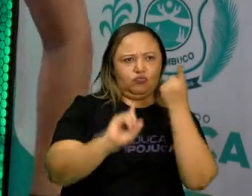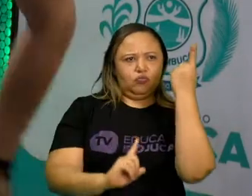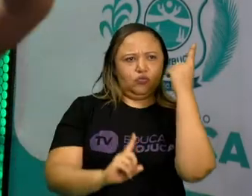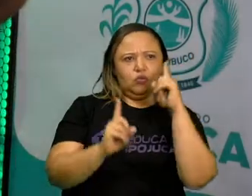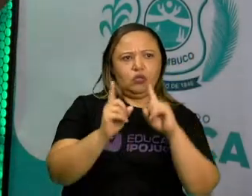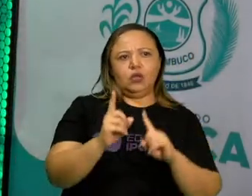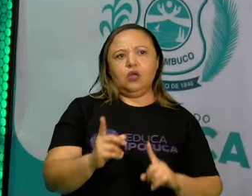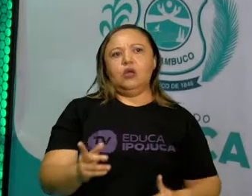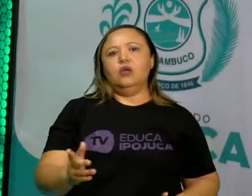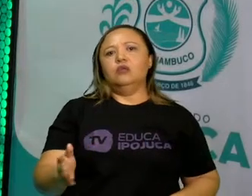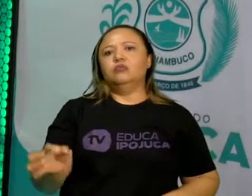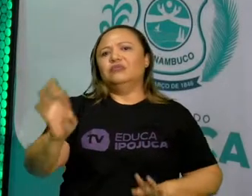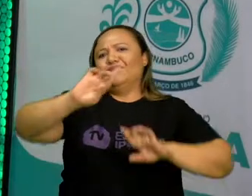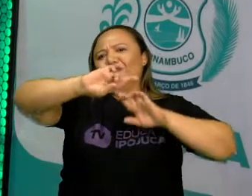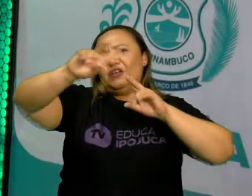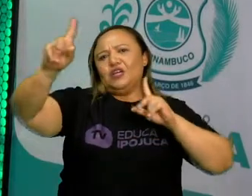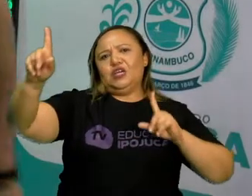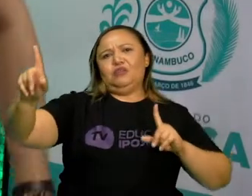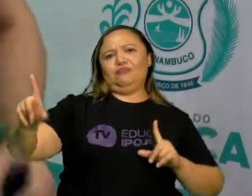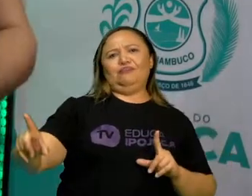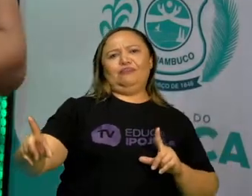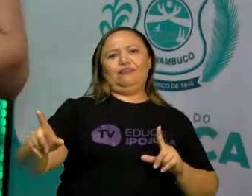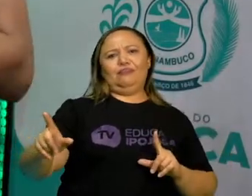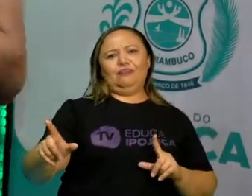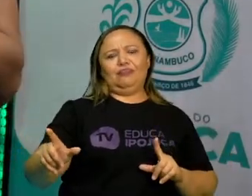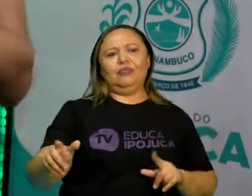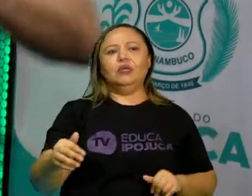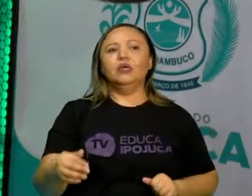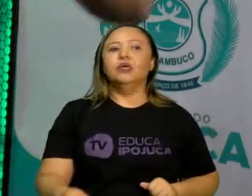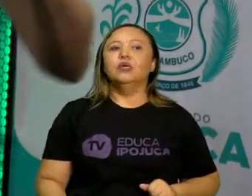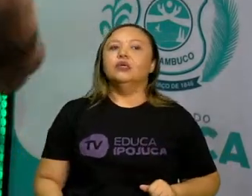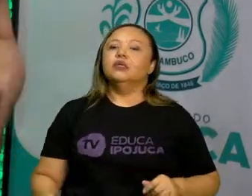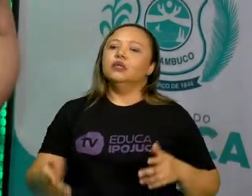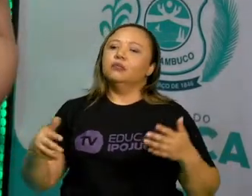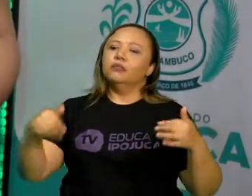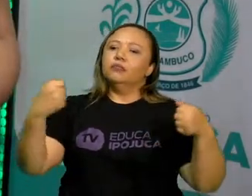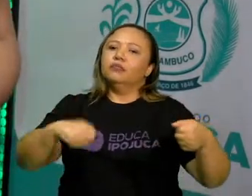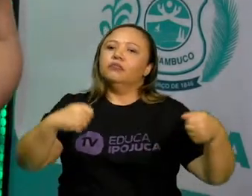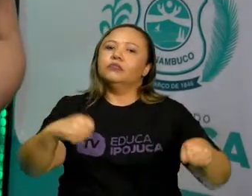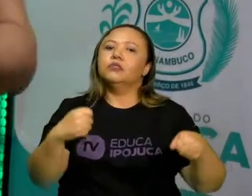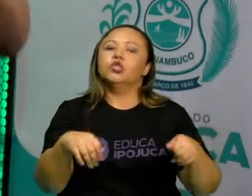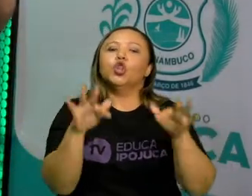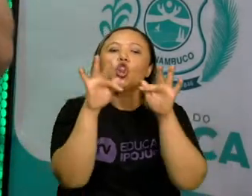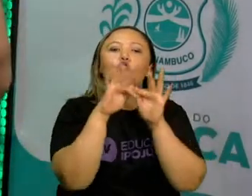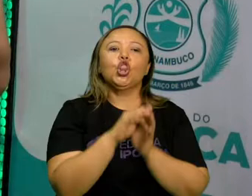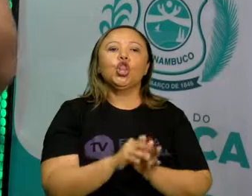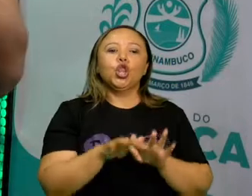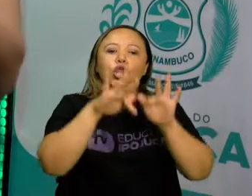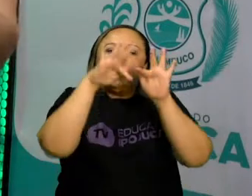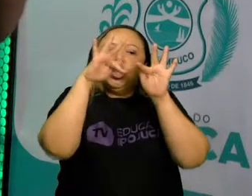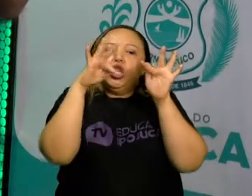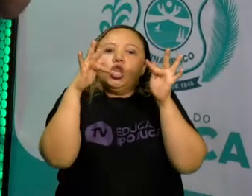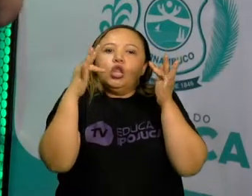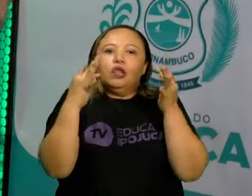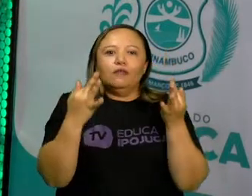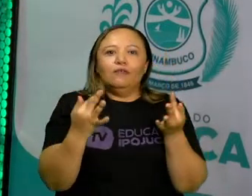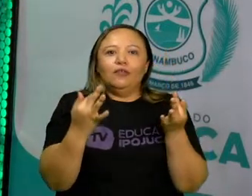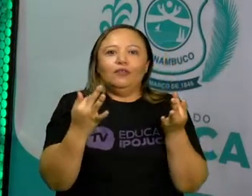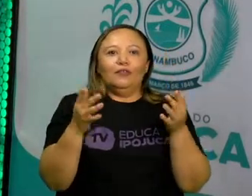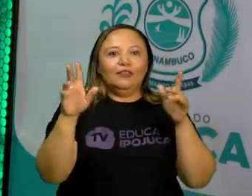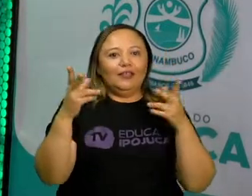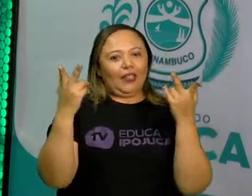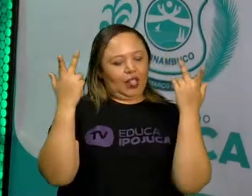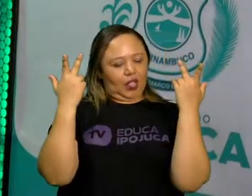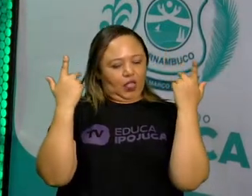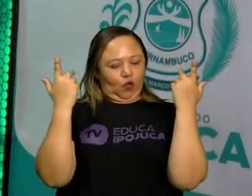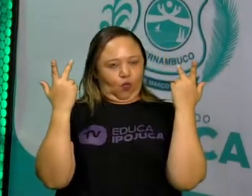pedir perdão. Sabe aquela coisa? Ele não é assim, tem que ser natural. Sabe aquela coisa de trazer para o